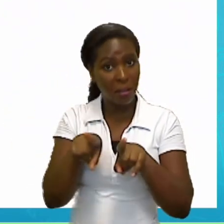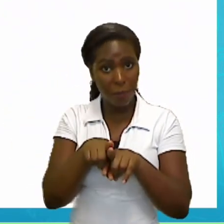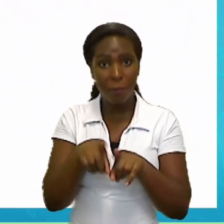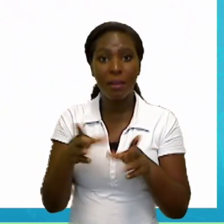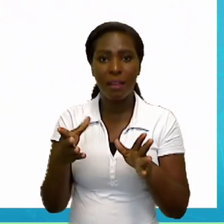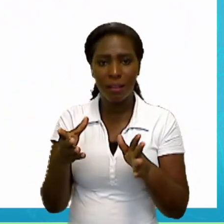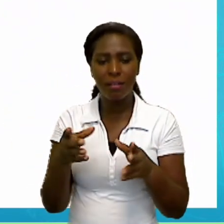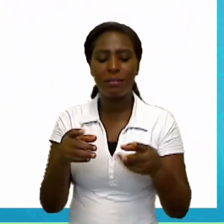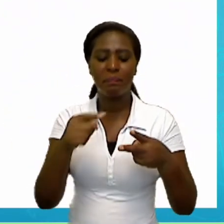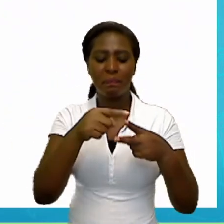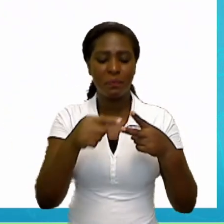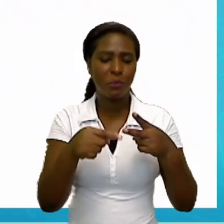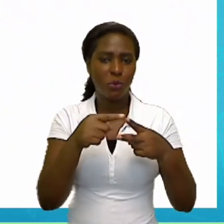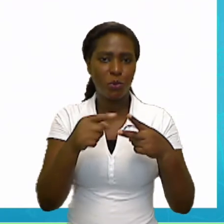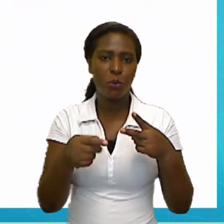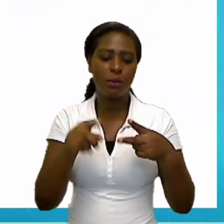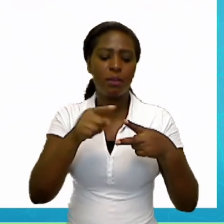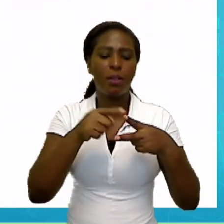Bookshelf.